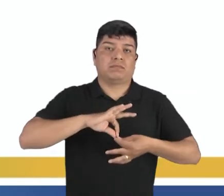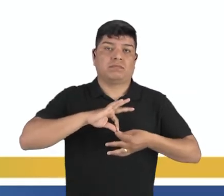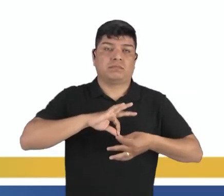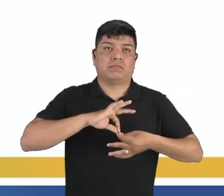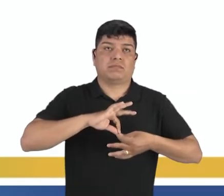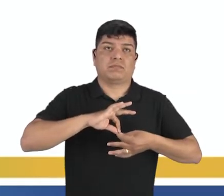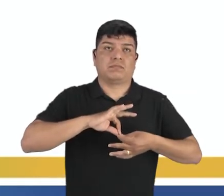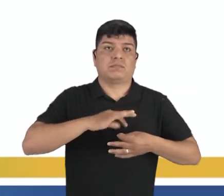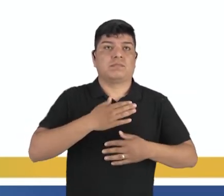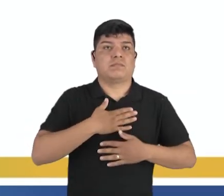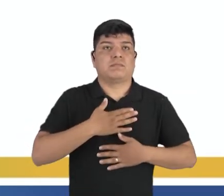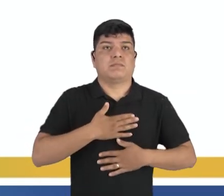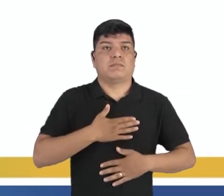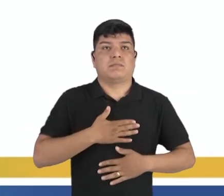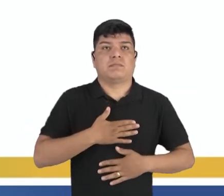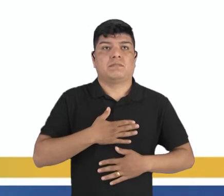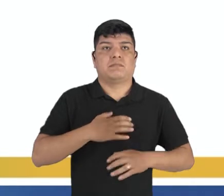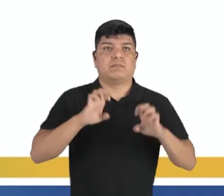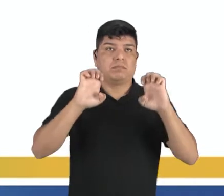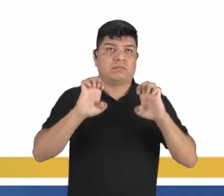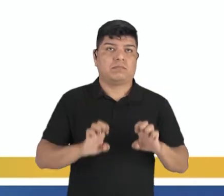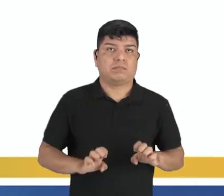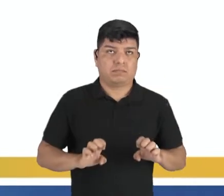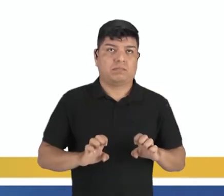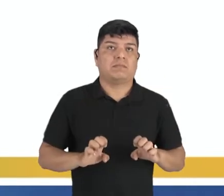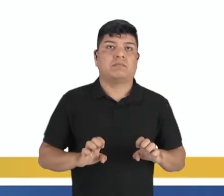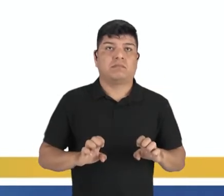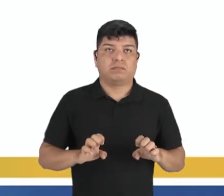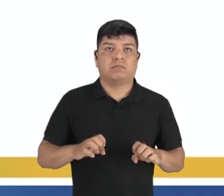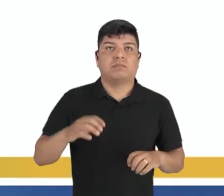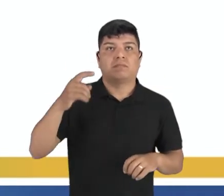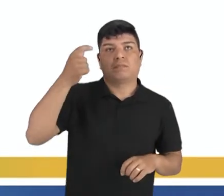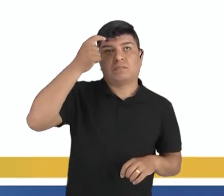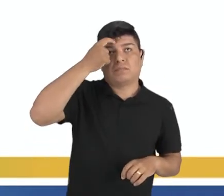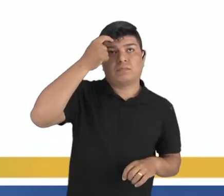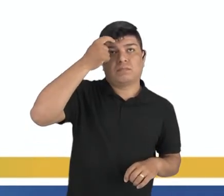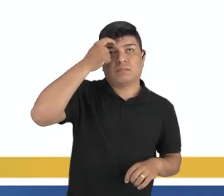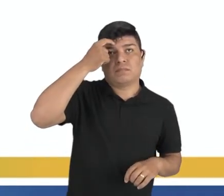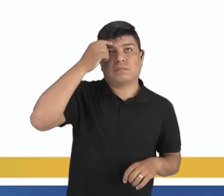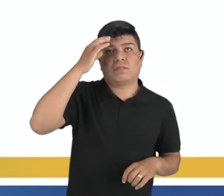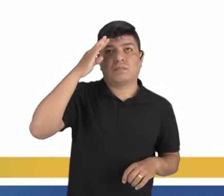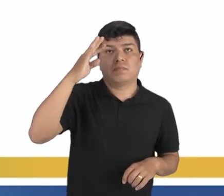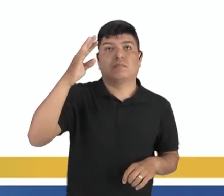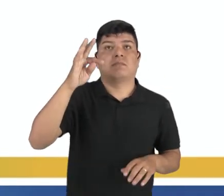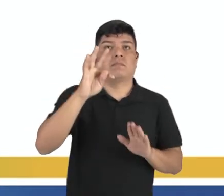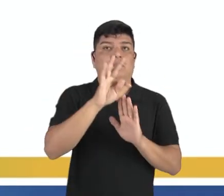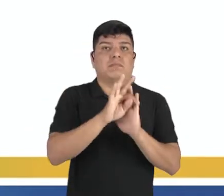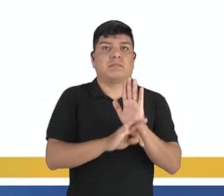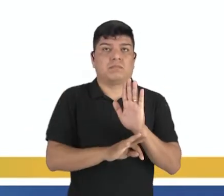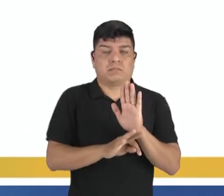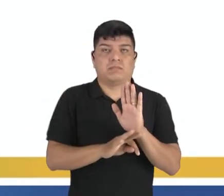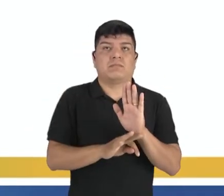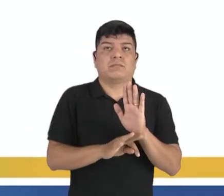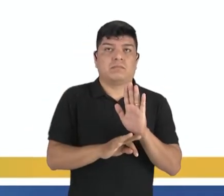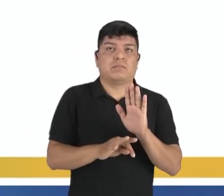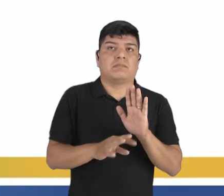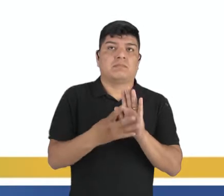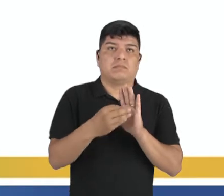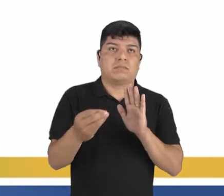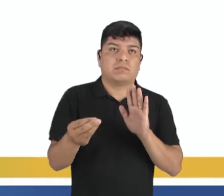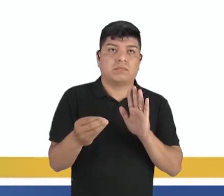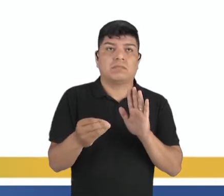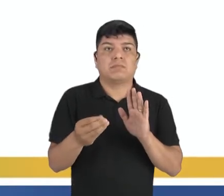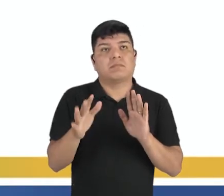físico, ético, moral, mental e meditativa em textos compilados, Há pelo menos